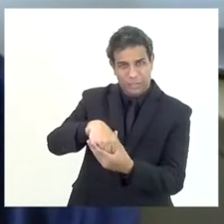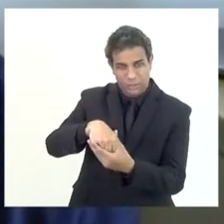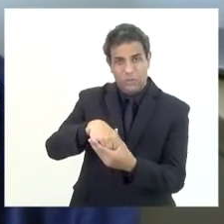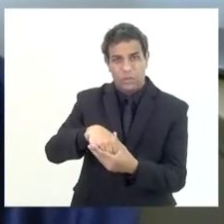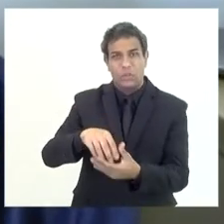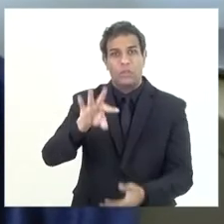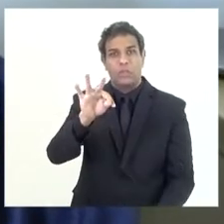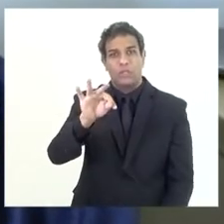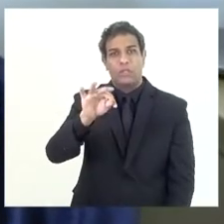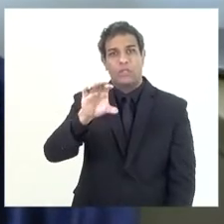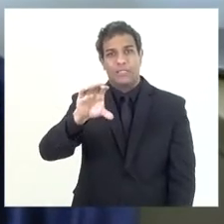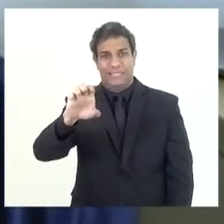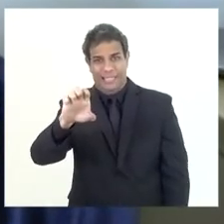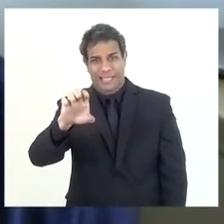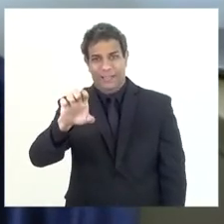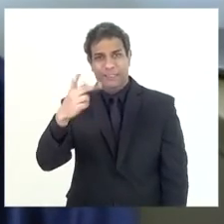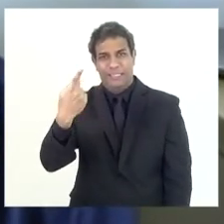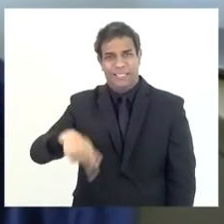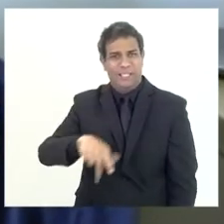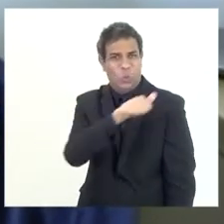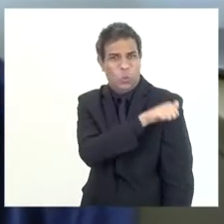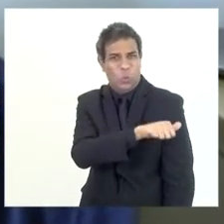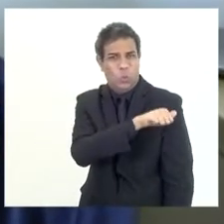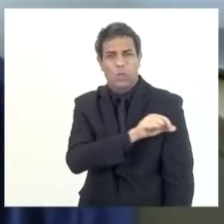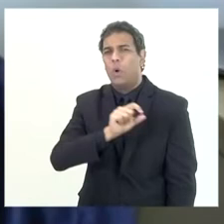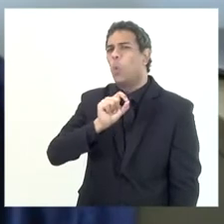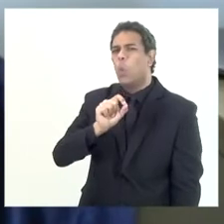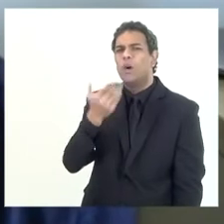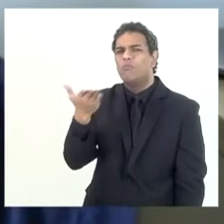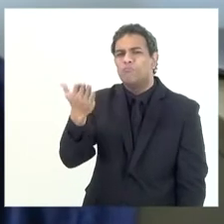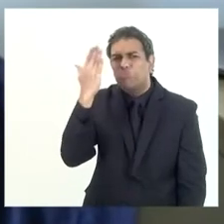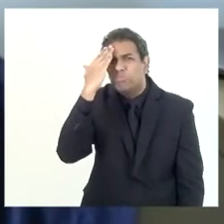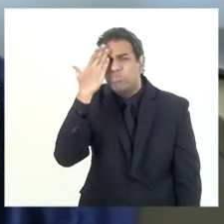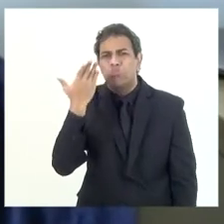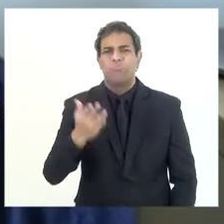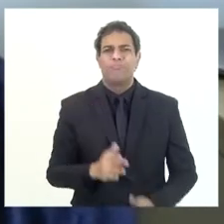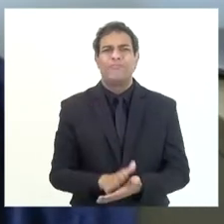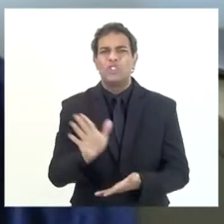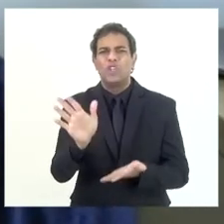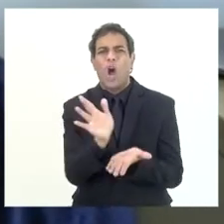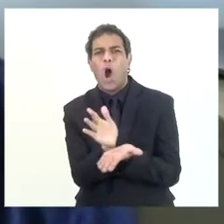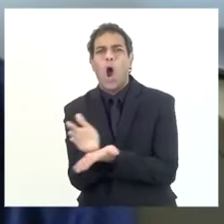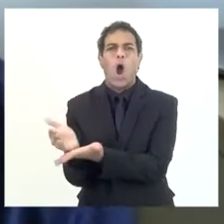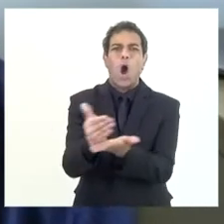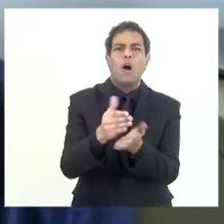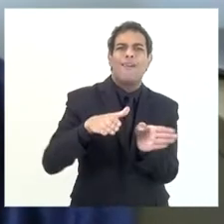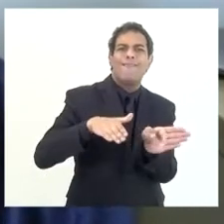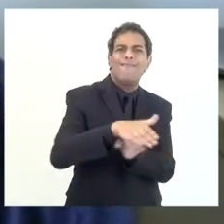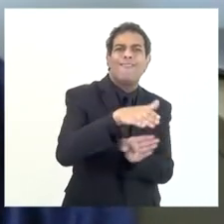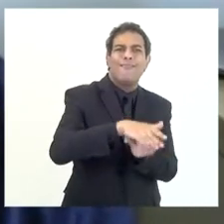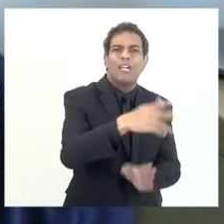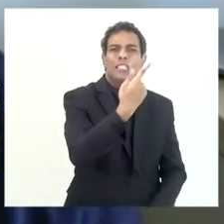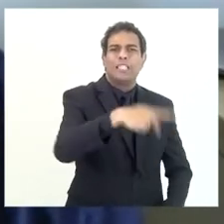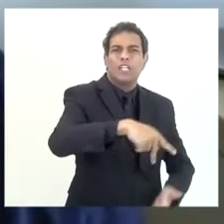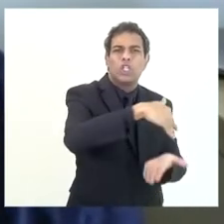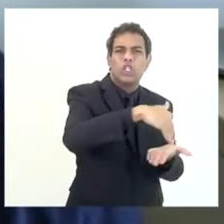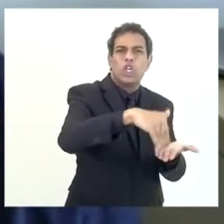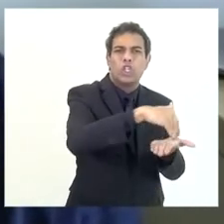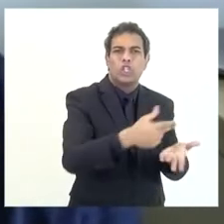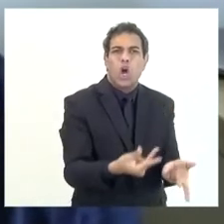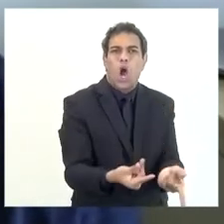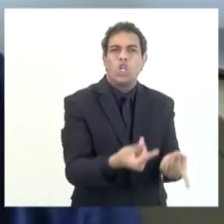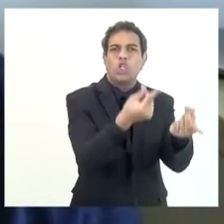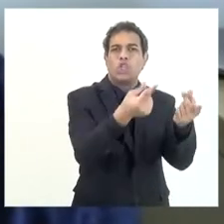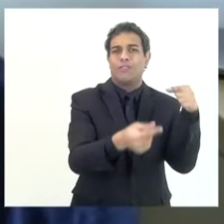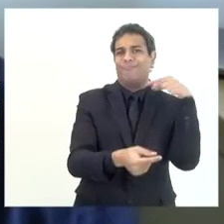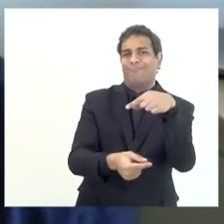se o TCE fez essa recomendação à Fazenda de que esses